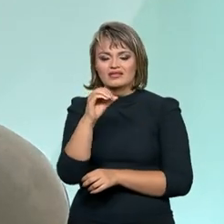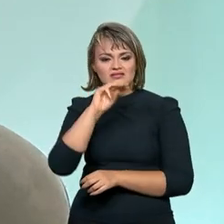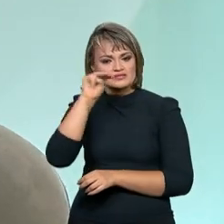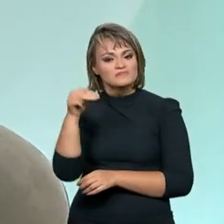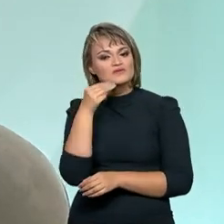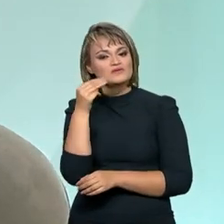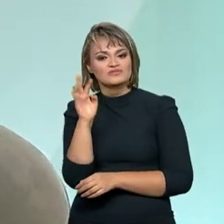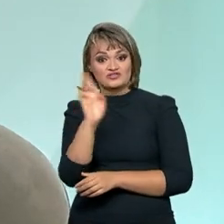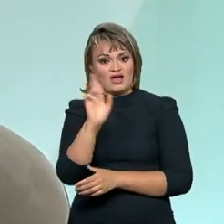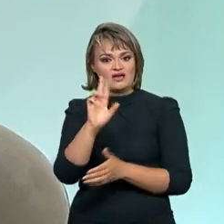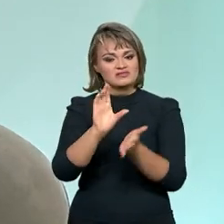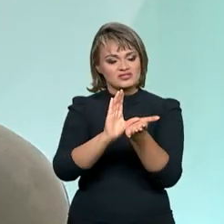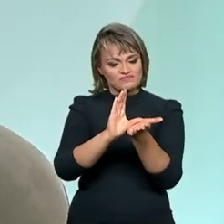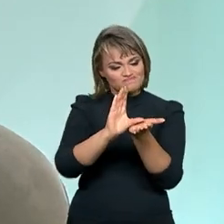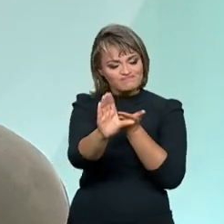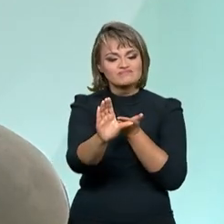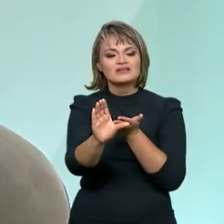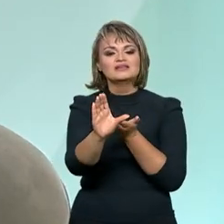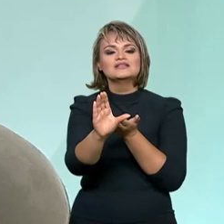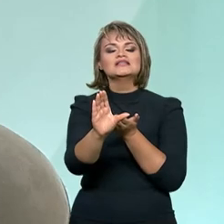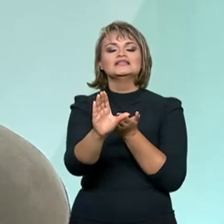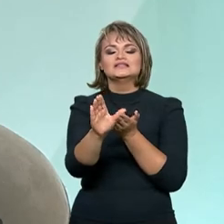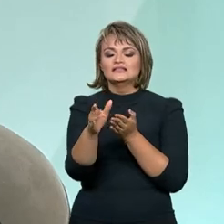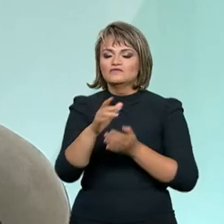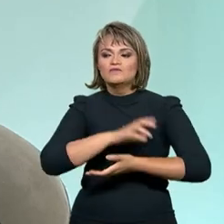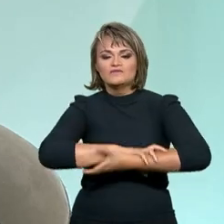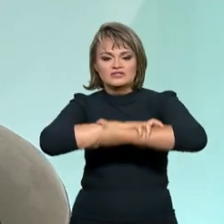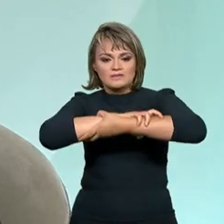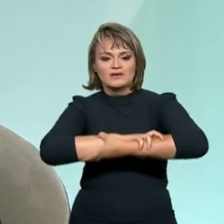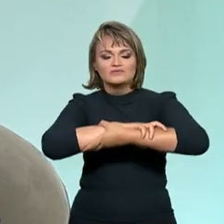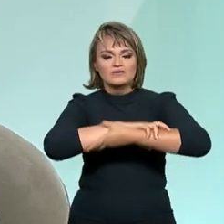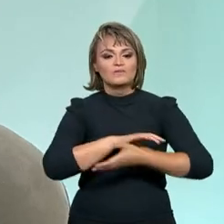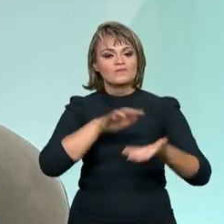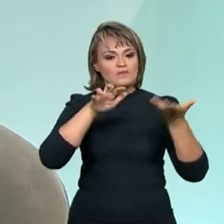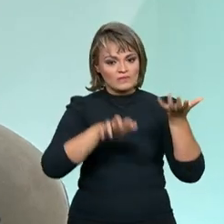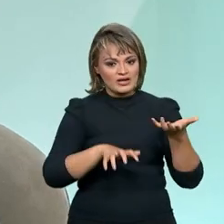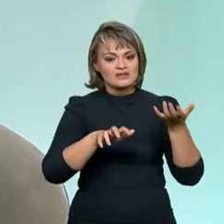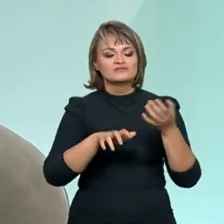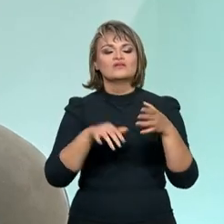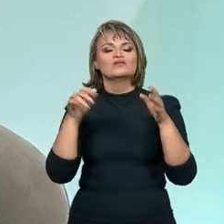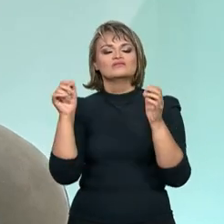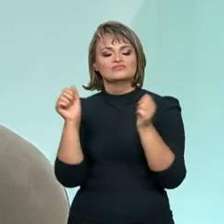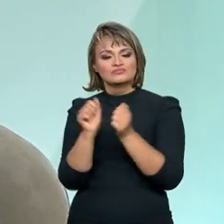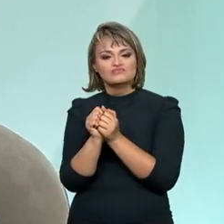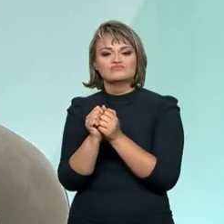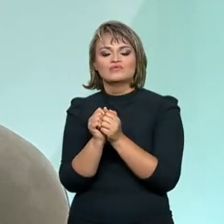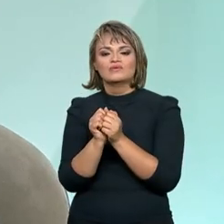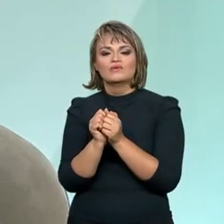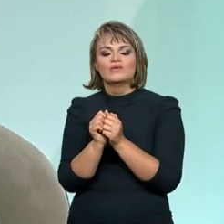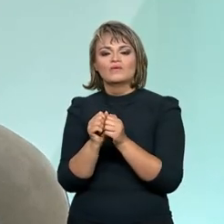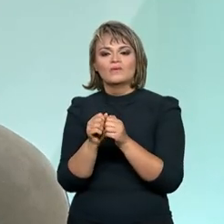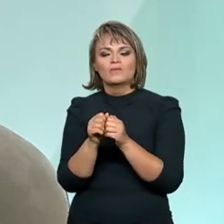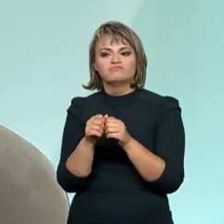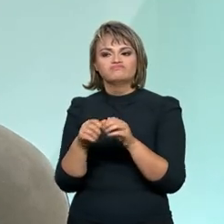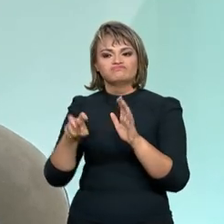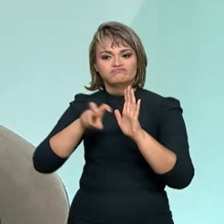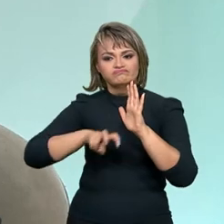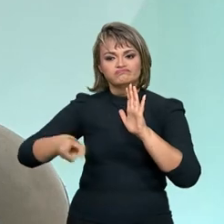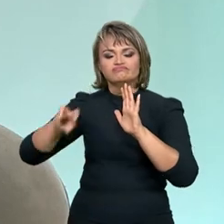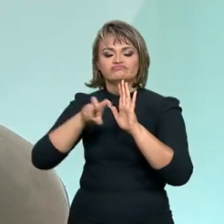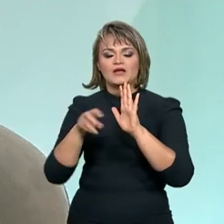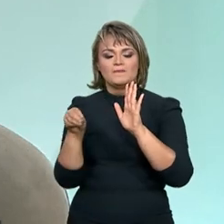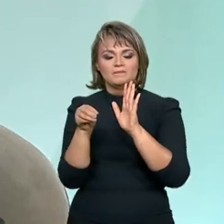projeto e nós devemos fazer isso muito em parceria com o Congresso Federal pela apresentação de emendas parlamentares em